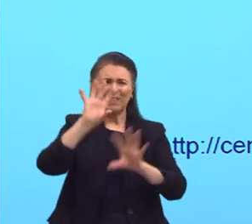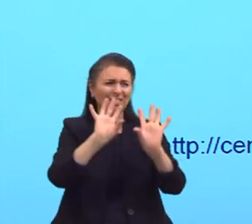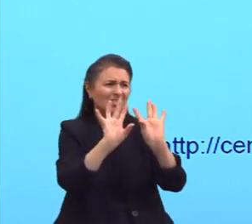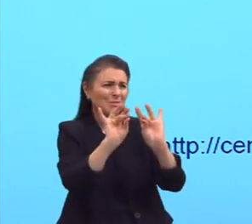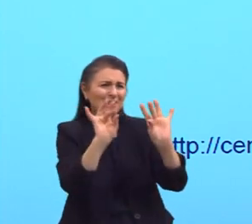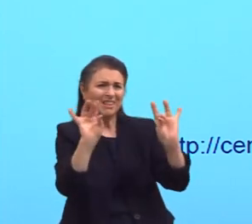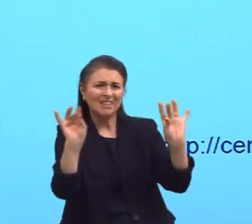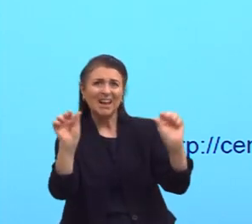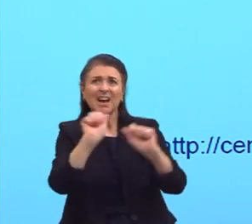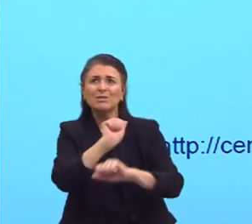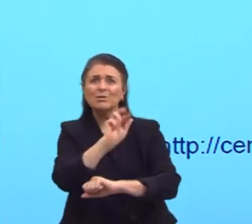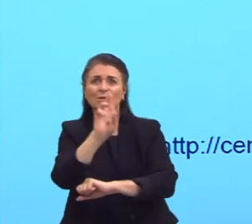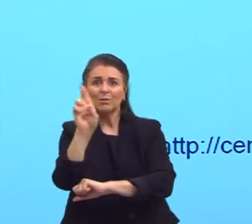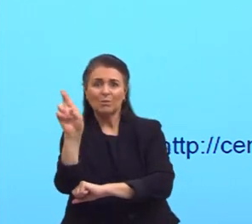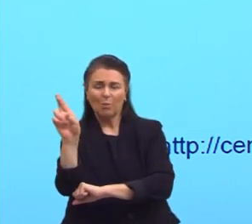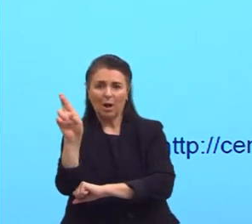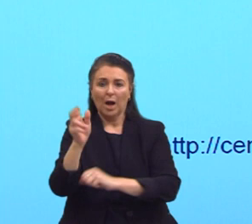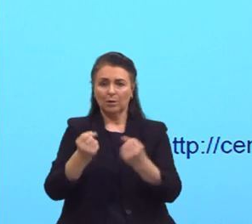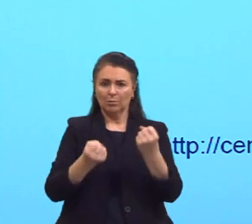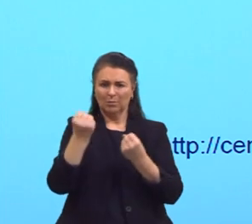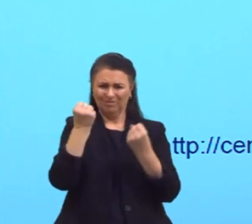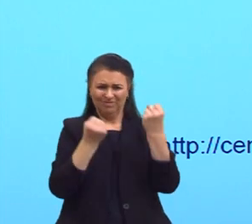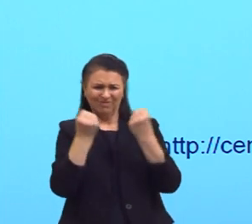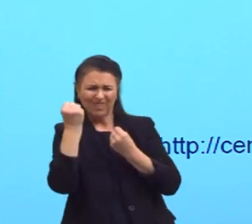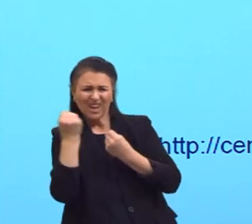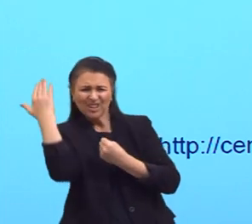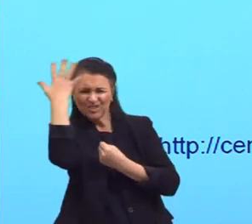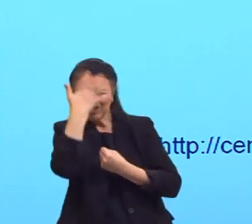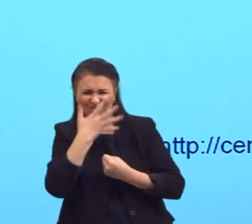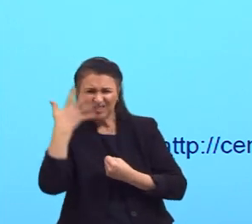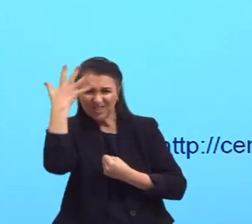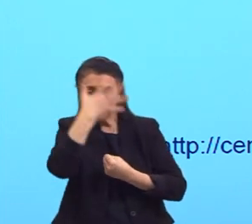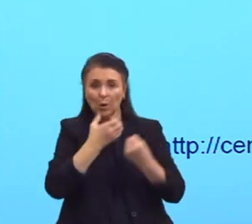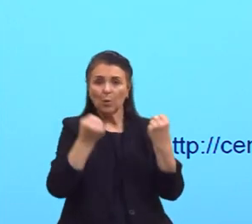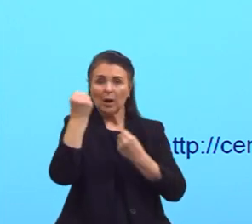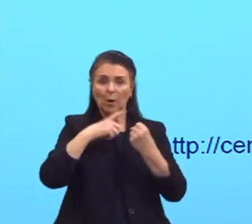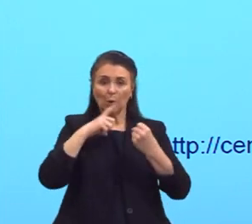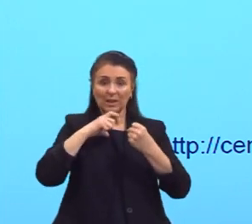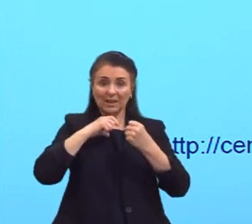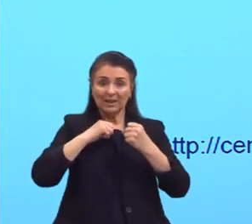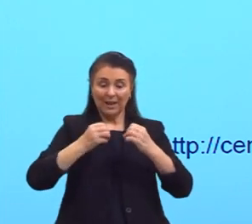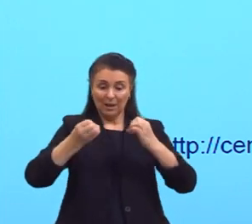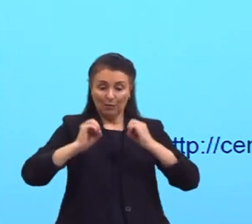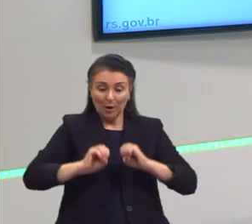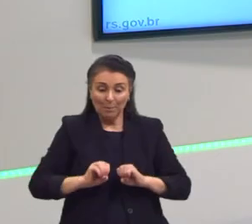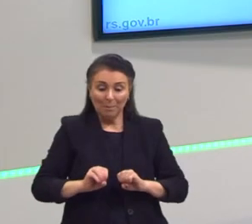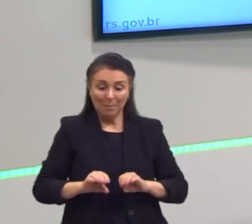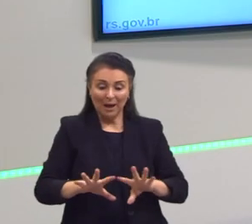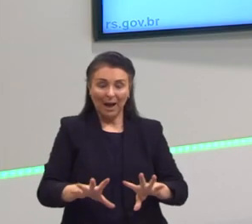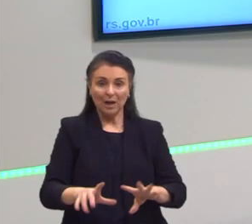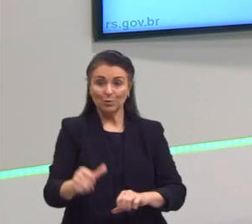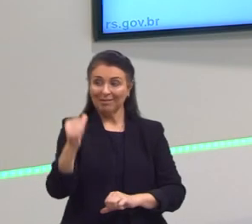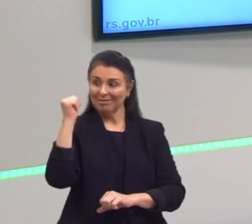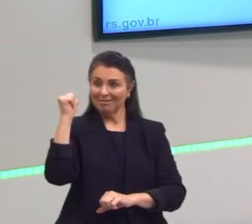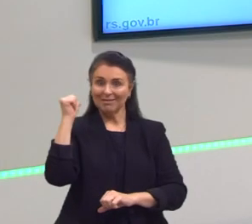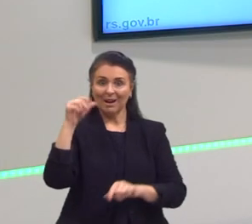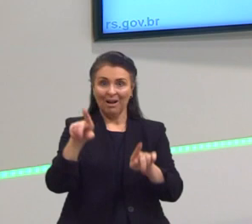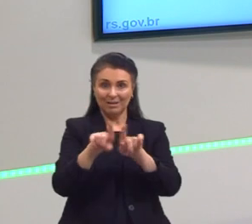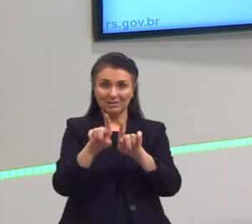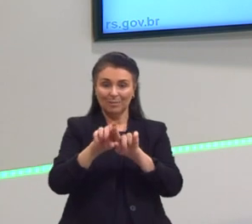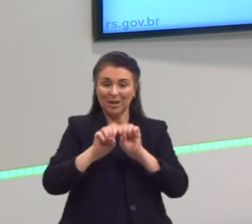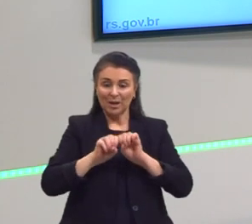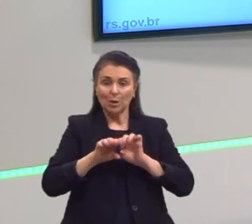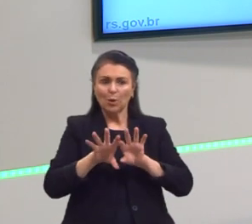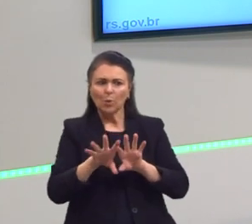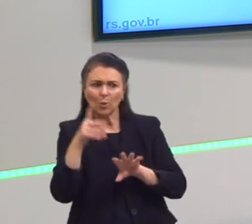como eu falei na questão do farol do carro. Muitos carros têm aquele farol de neblina na traseira para que quem vem atrás